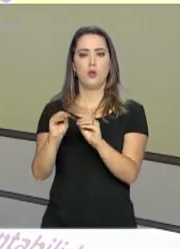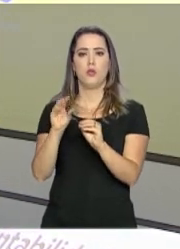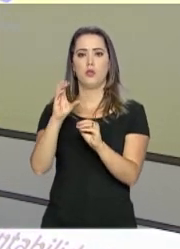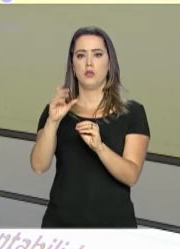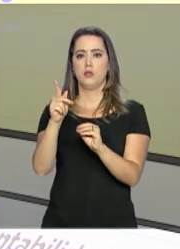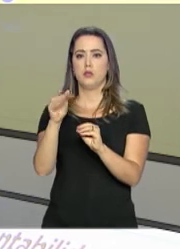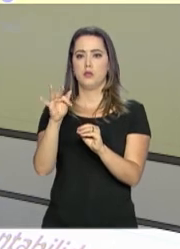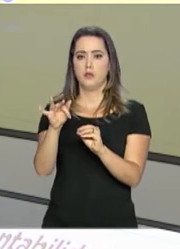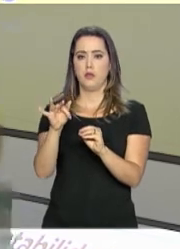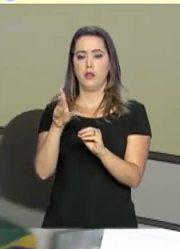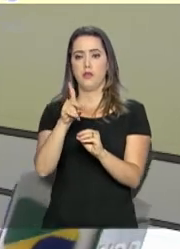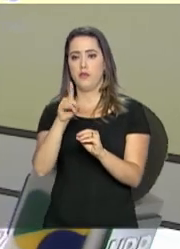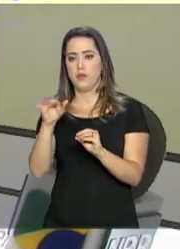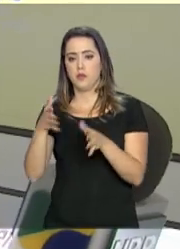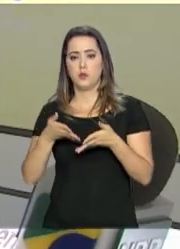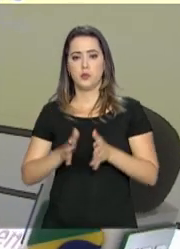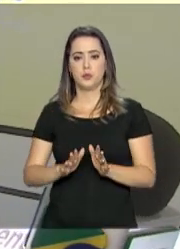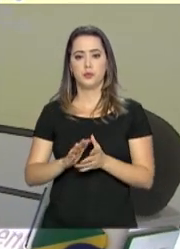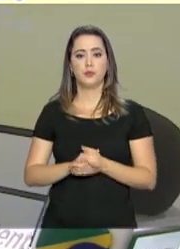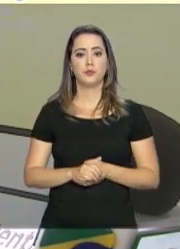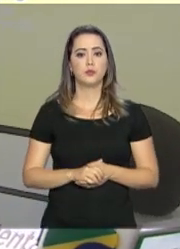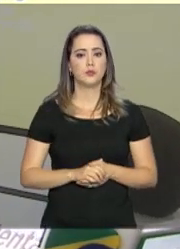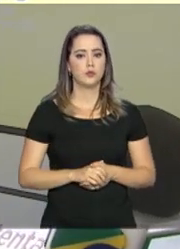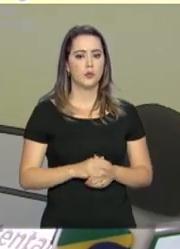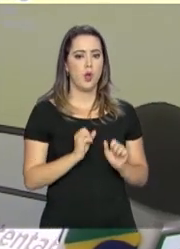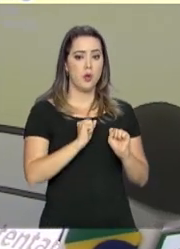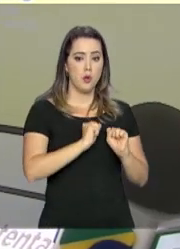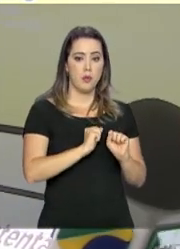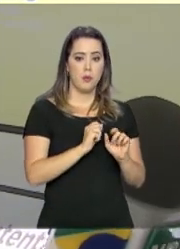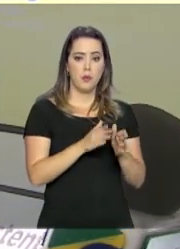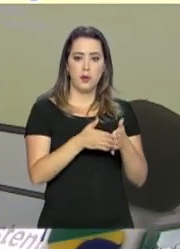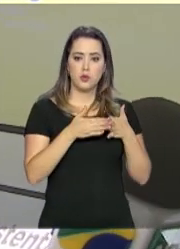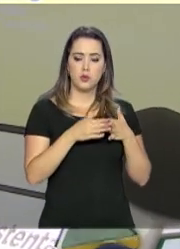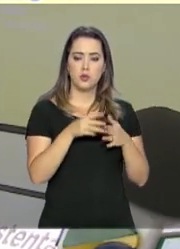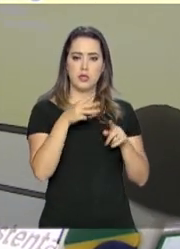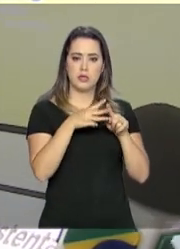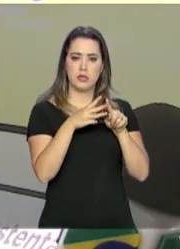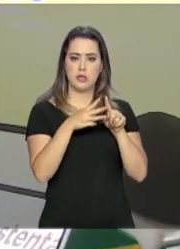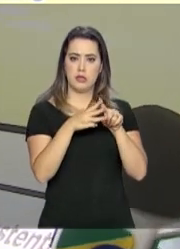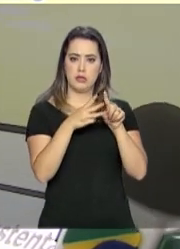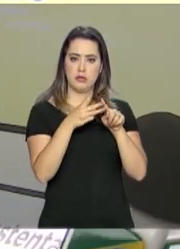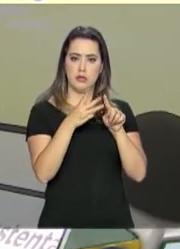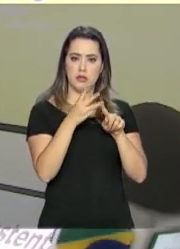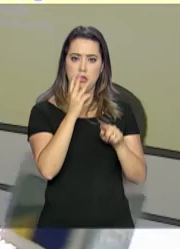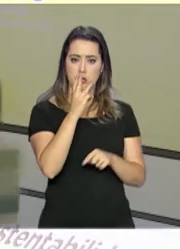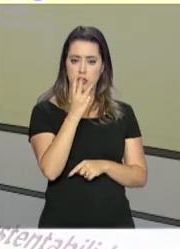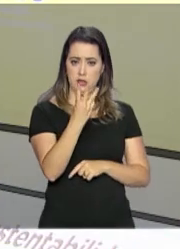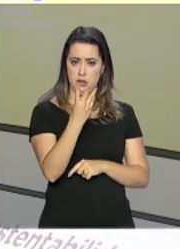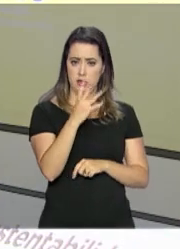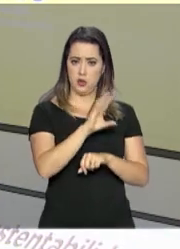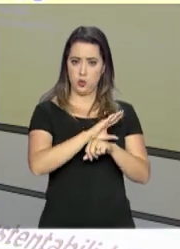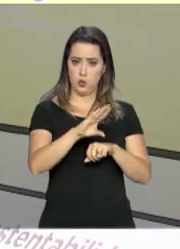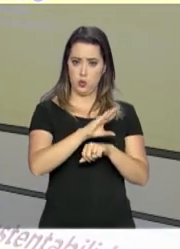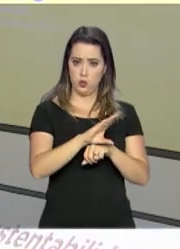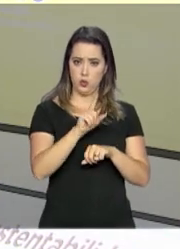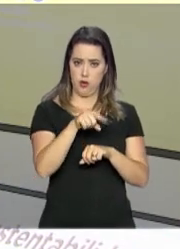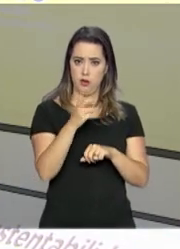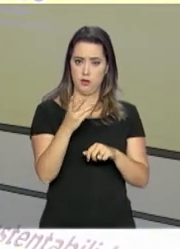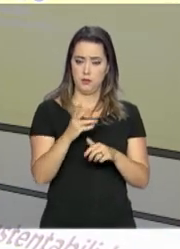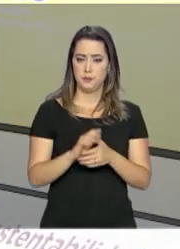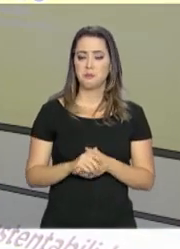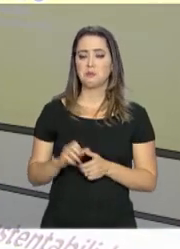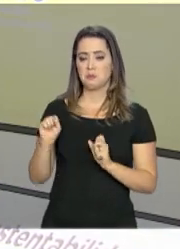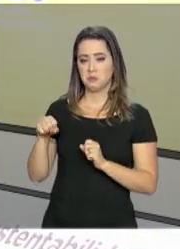de nascimento. Agora, ele pode fazer a opção por 3 cursos? São 3 opções? Exatamente. O sistema